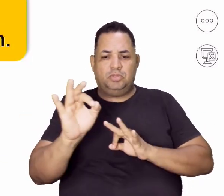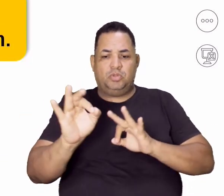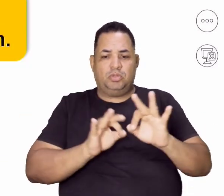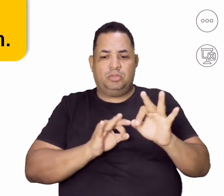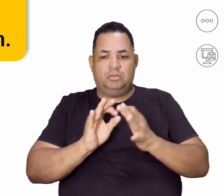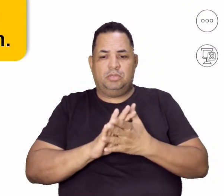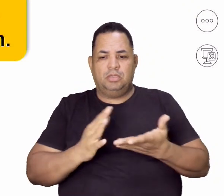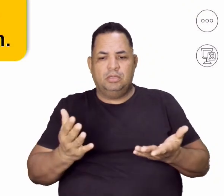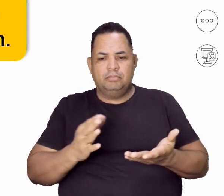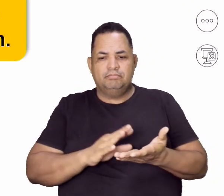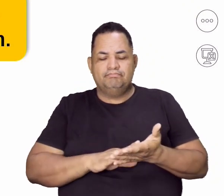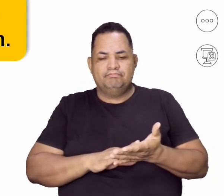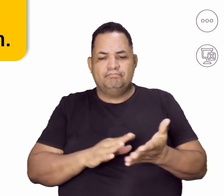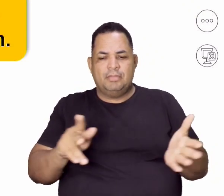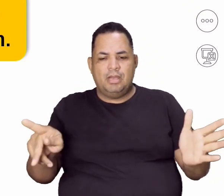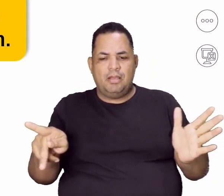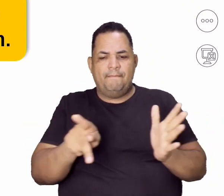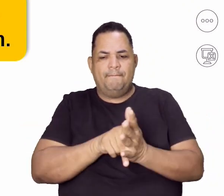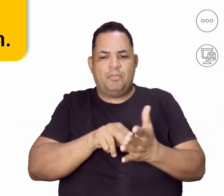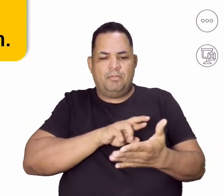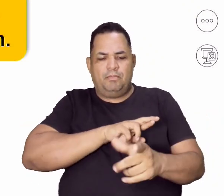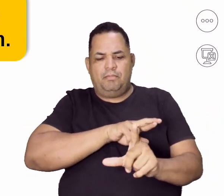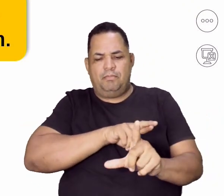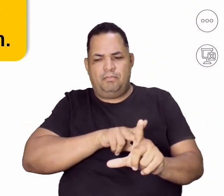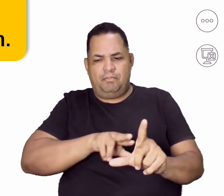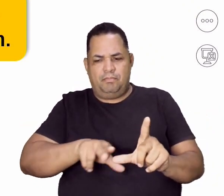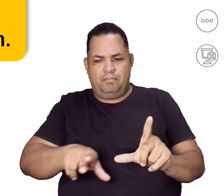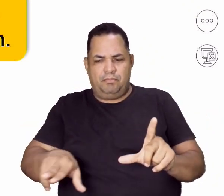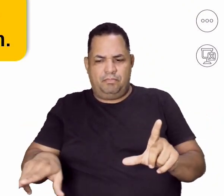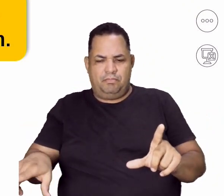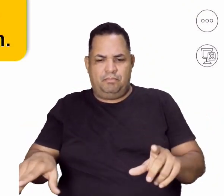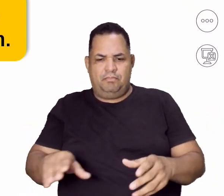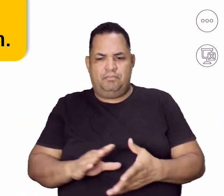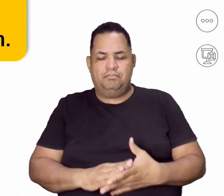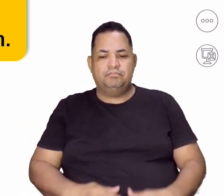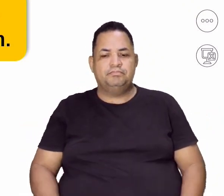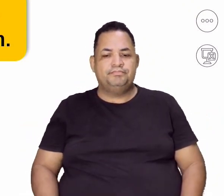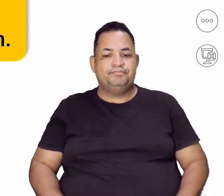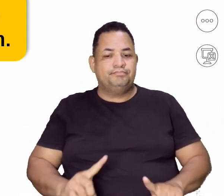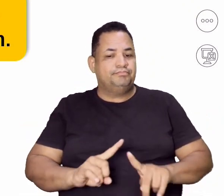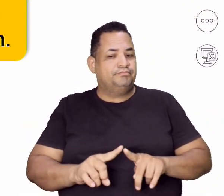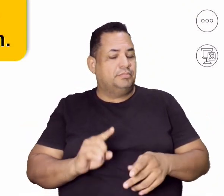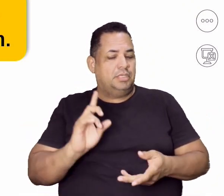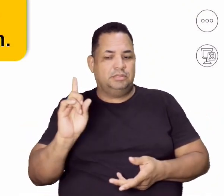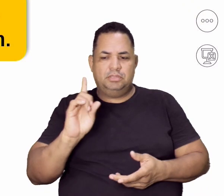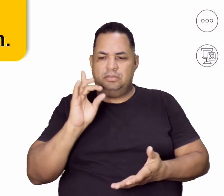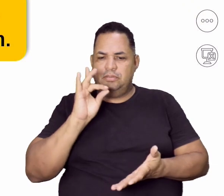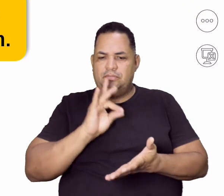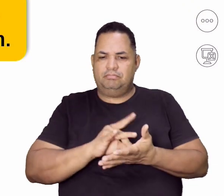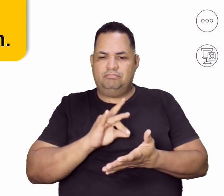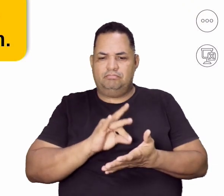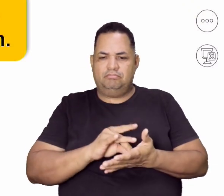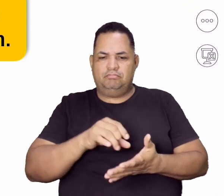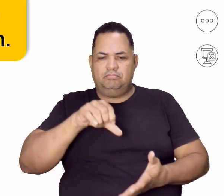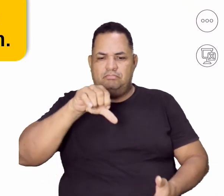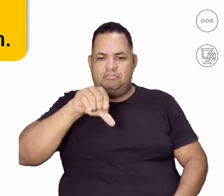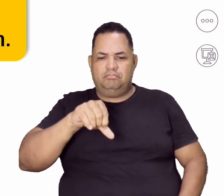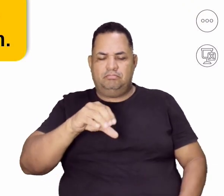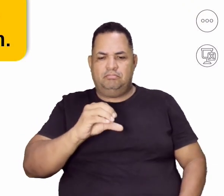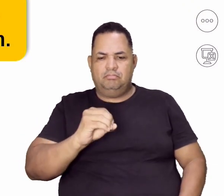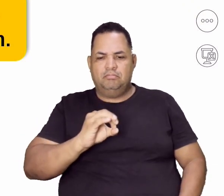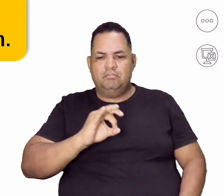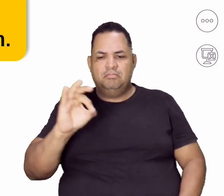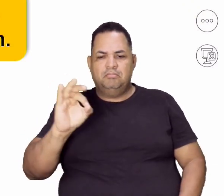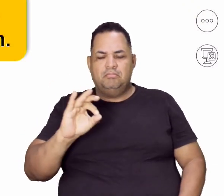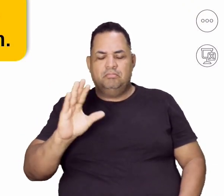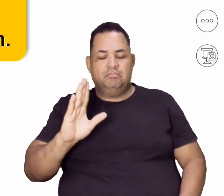conversou sobre isso. E lembra que eu falei pra vocês que é irreal? Que é ilusório? E 90% das pessoas